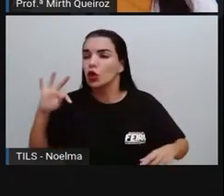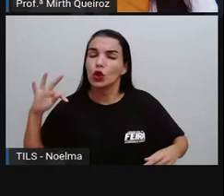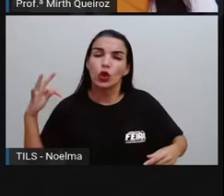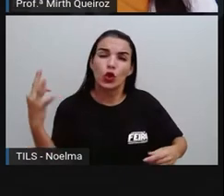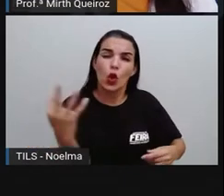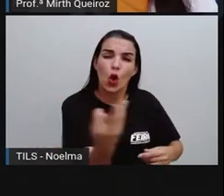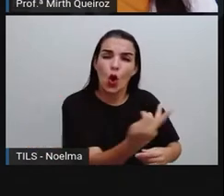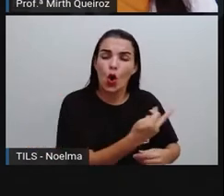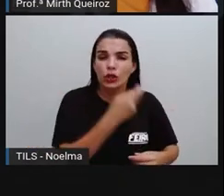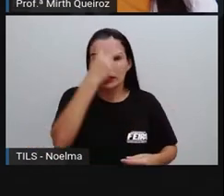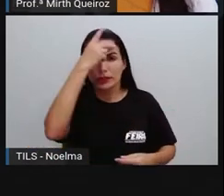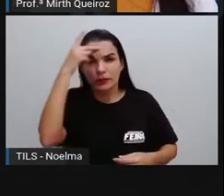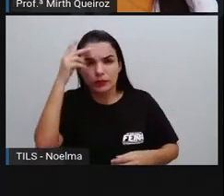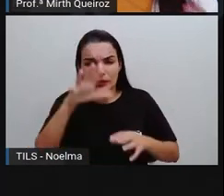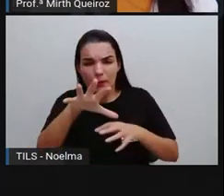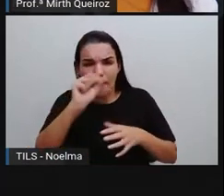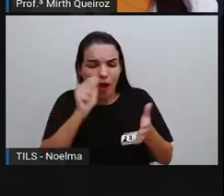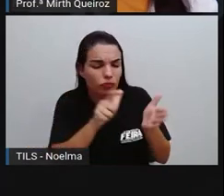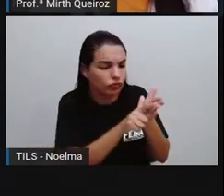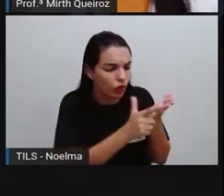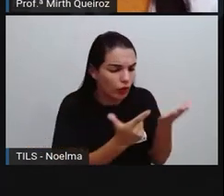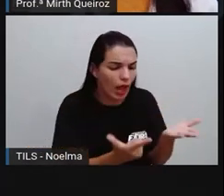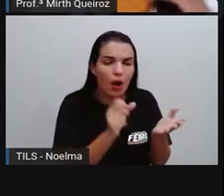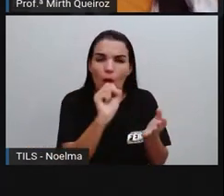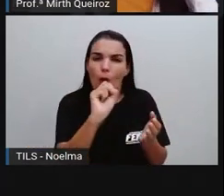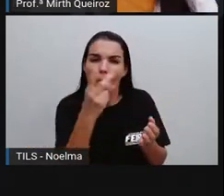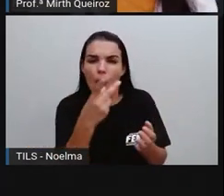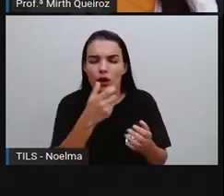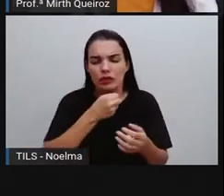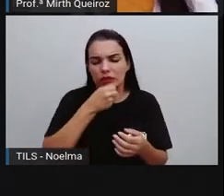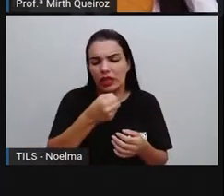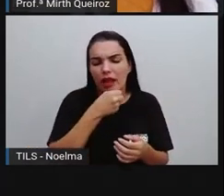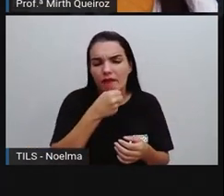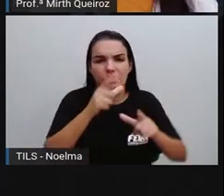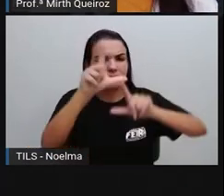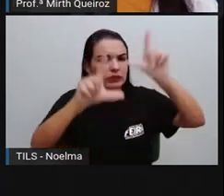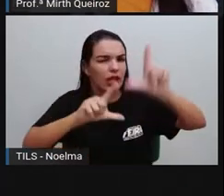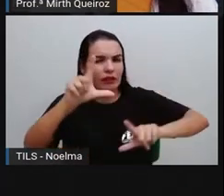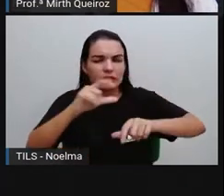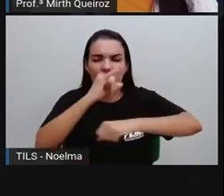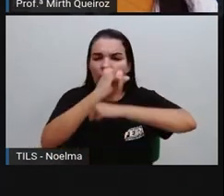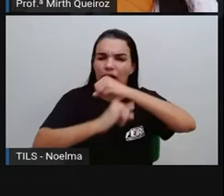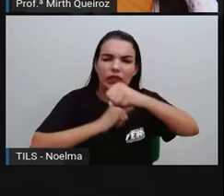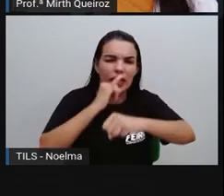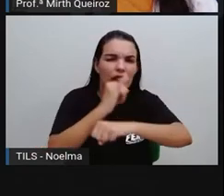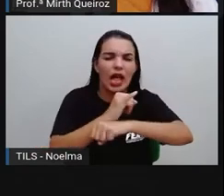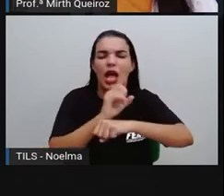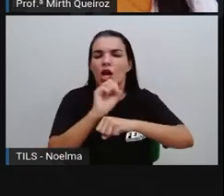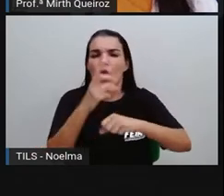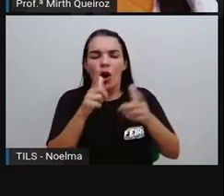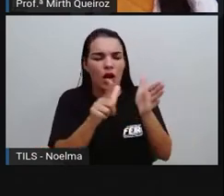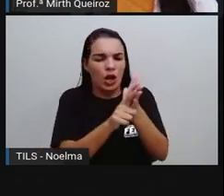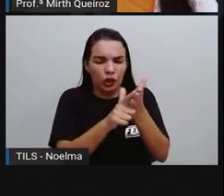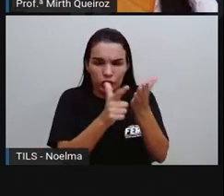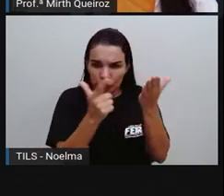que pegar aquele jornal, que pegar aquela notícia, seja na internet, seja no papel escrito, né?